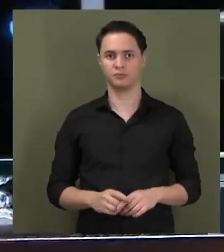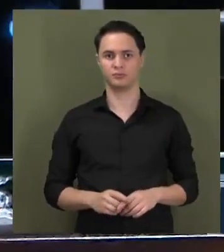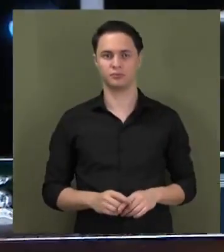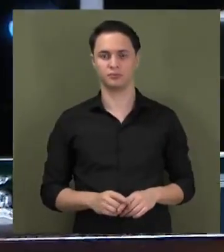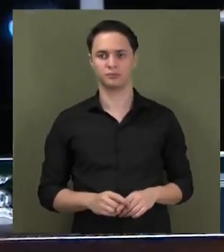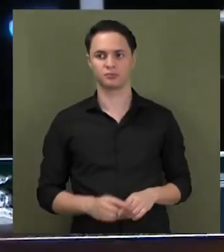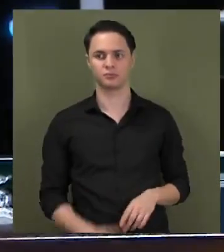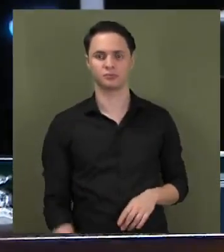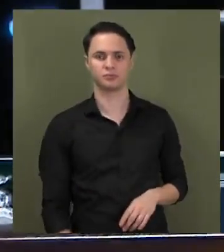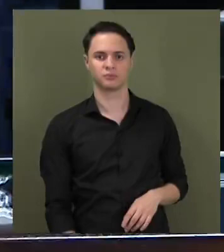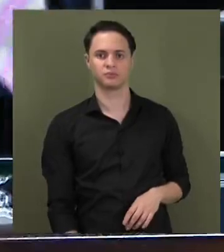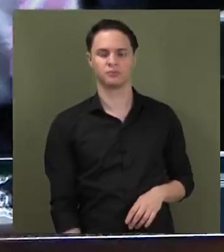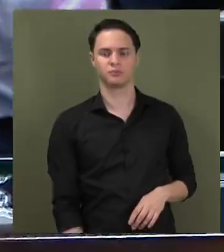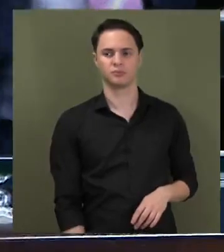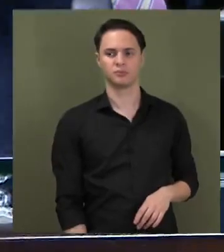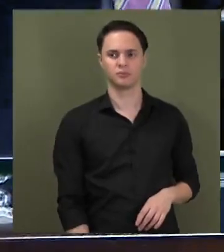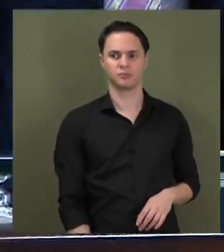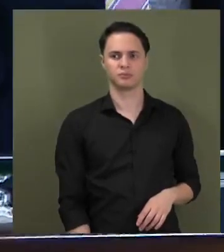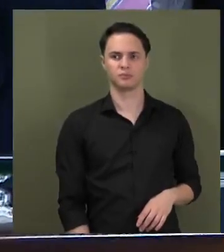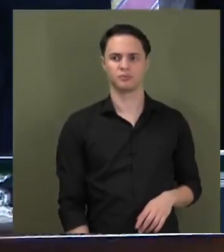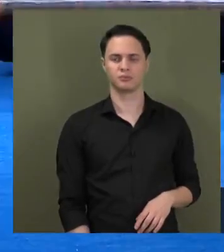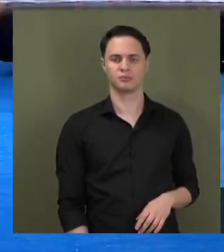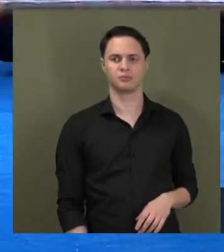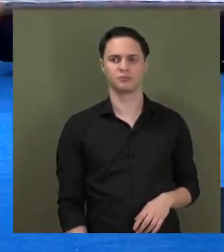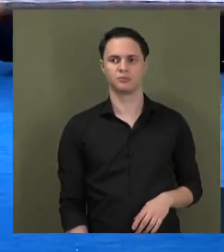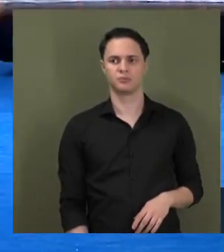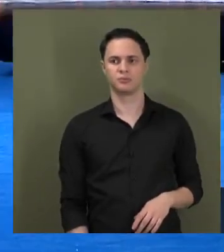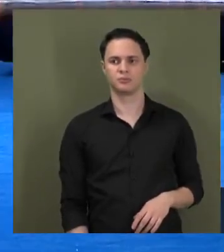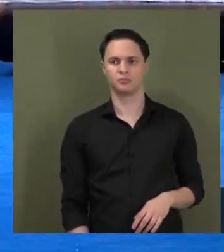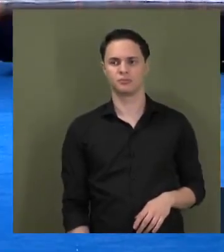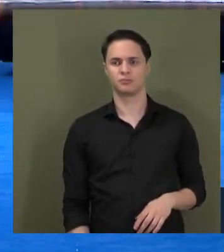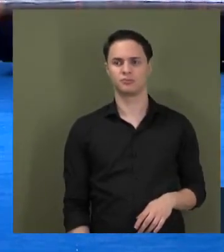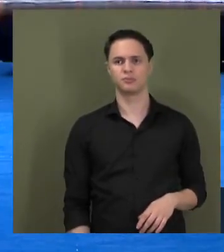Obrigado. Obrigado.